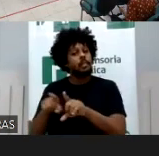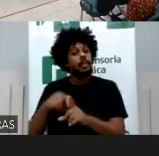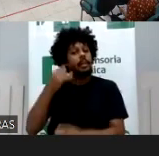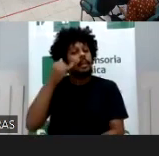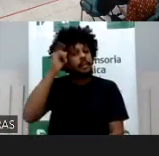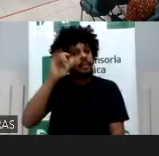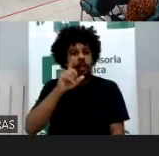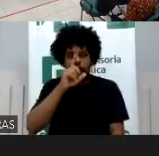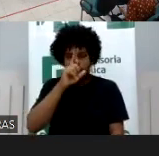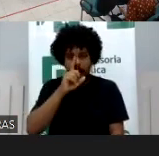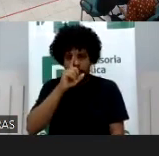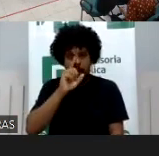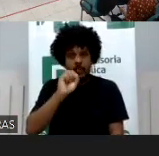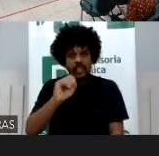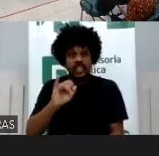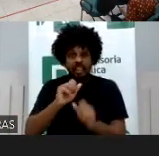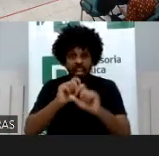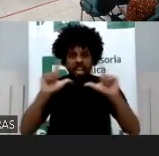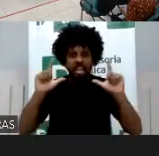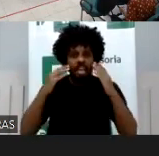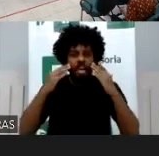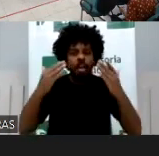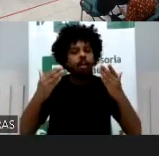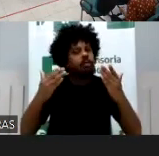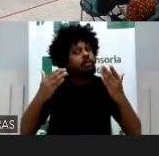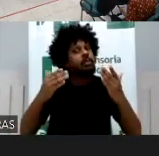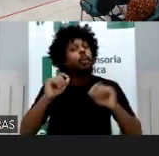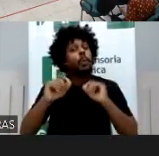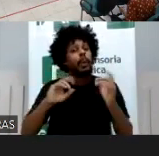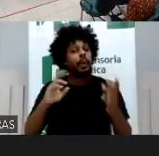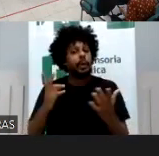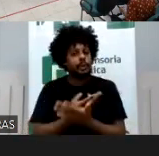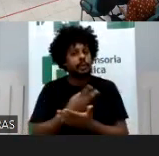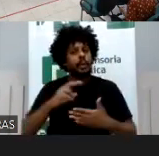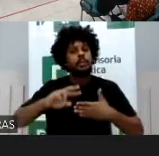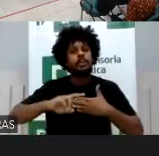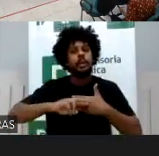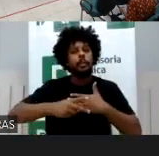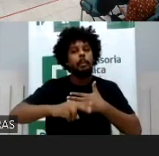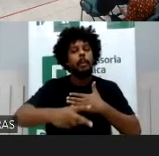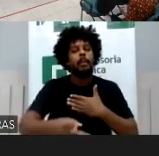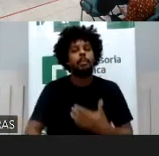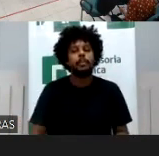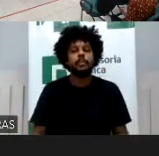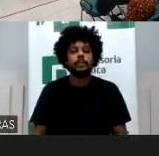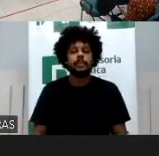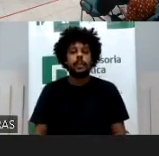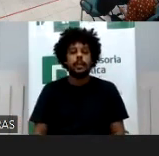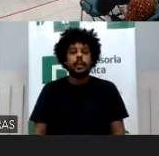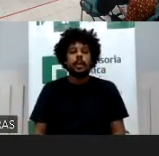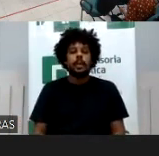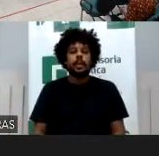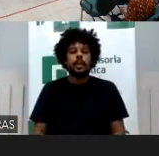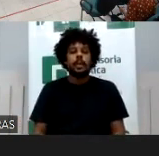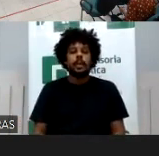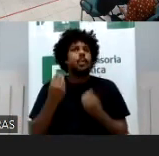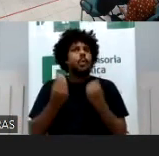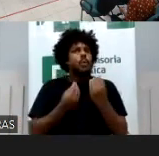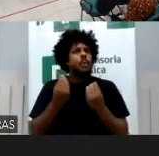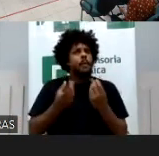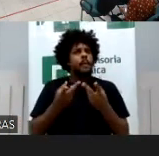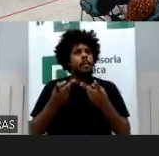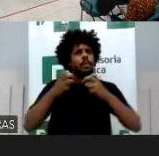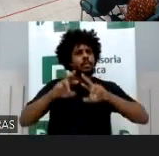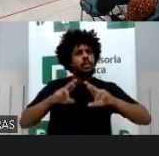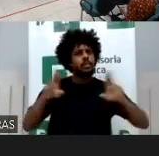superexposição. É um enunciado bem aberto, mas é interessante, ele nos traz algumas diretrizes. Então, como diferenciar, por exemplo, se uma